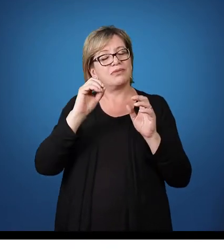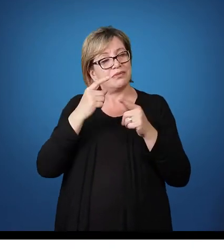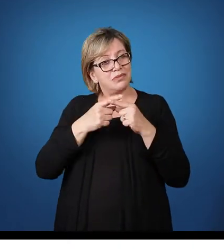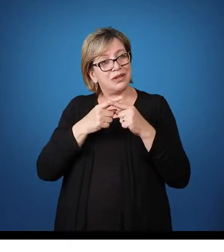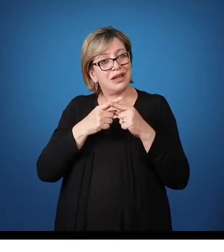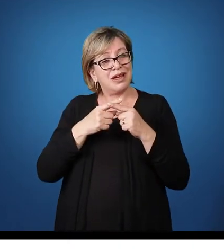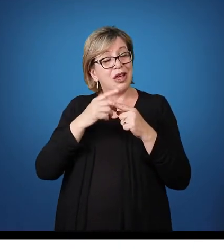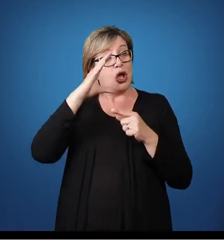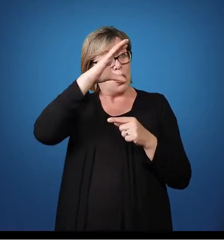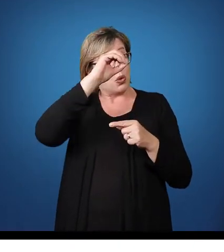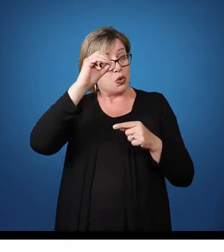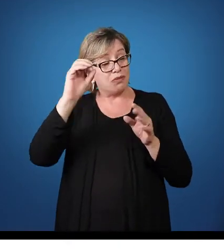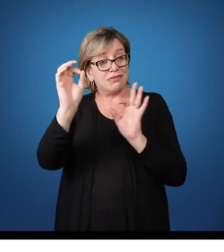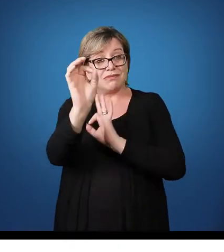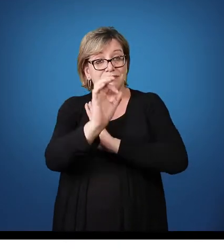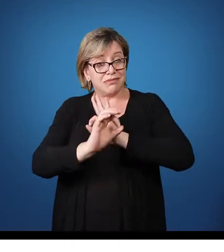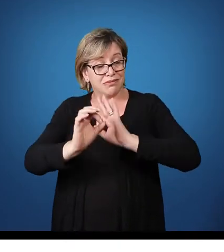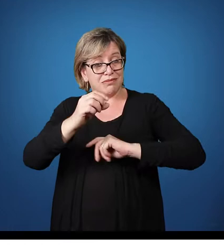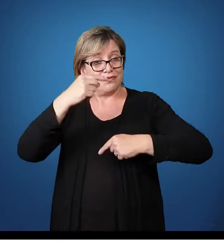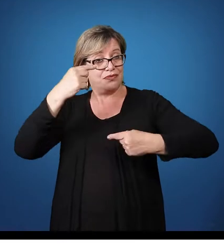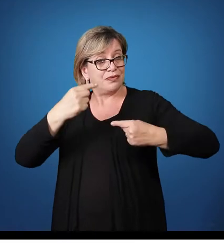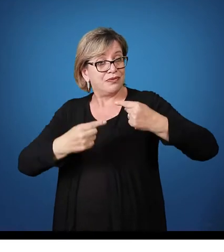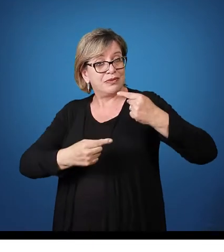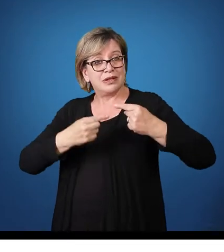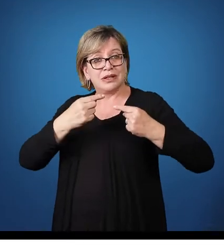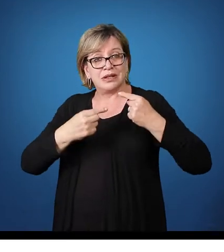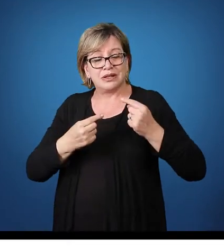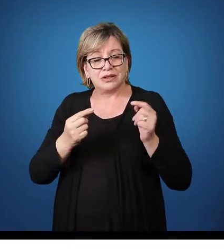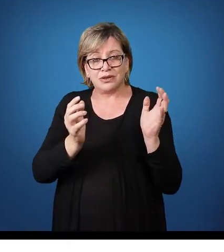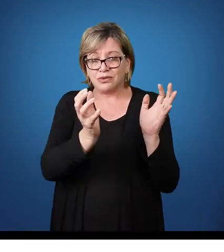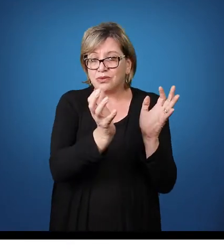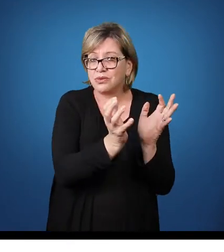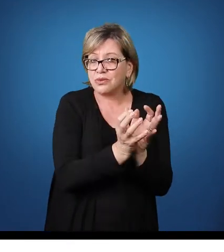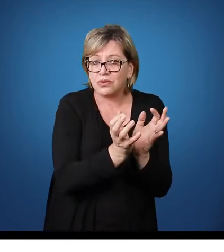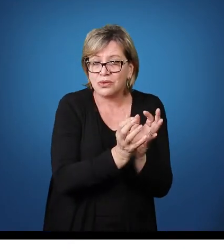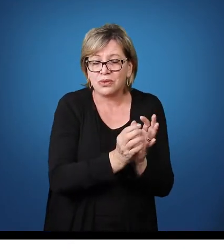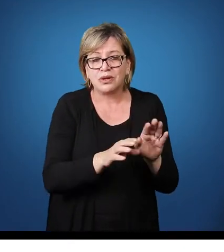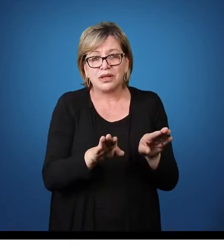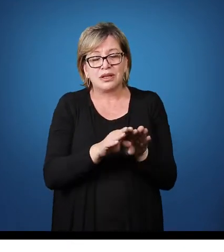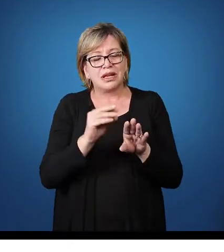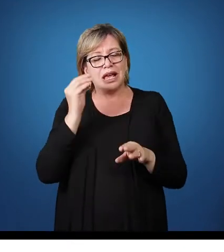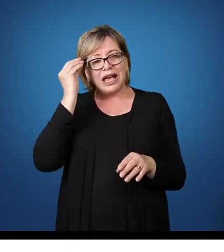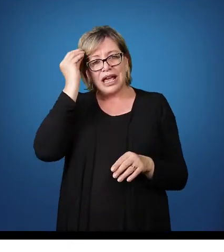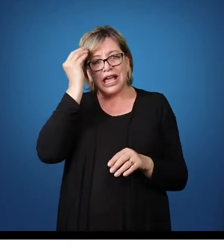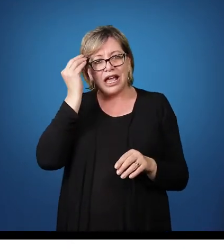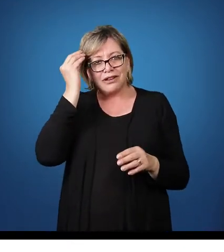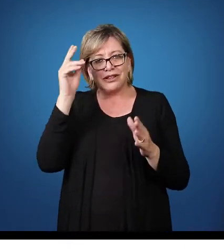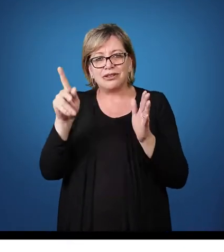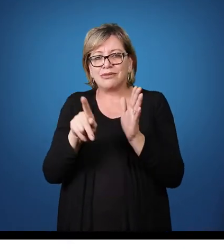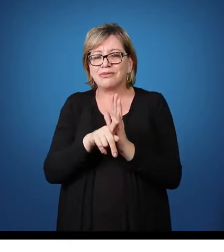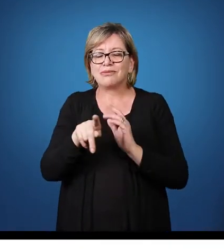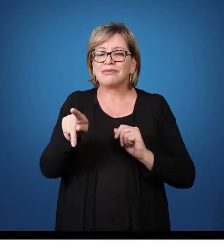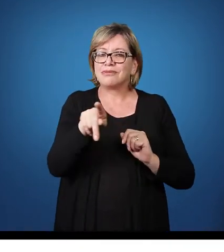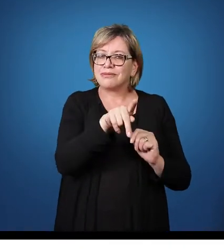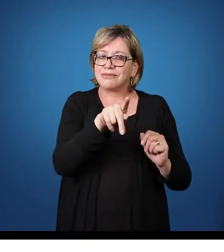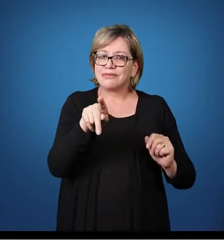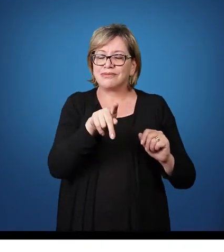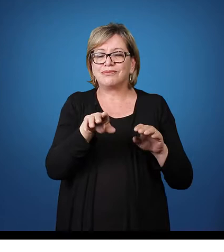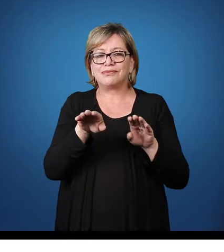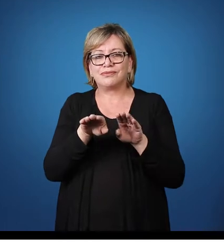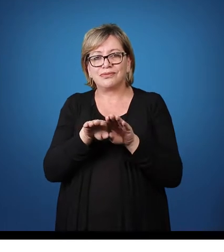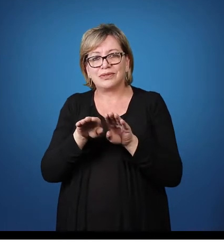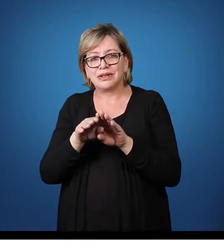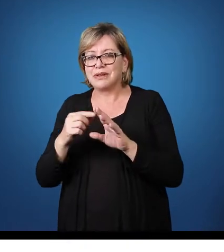organizar esses momentos de discussão A discussão coletiva, os momentos de reflexão entre os professores E também